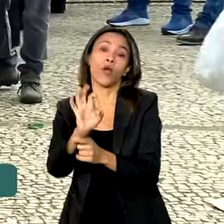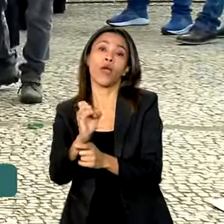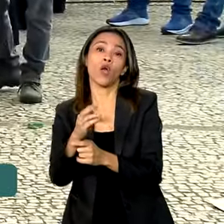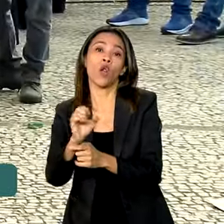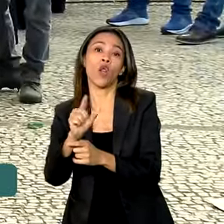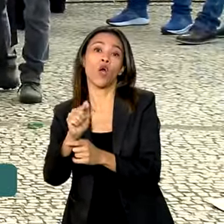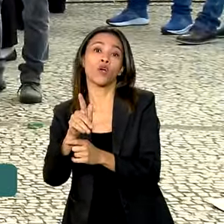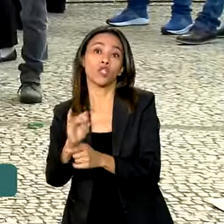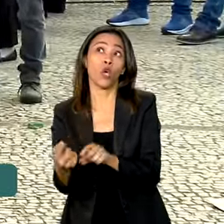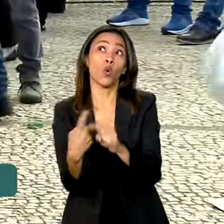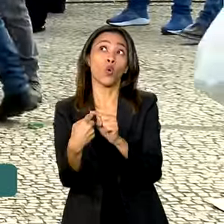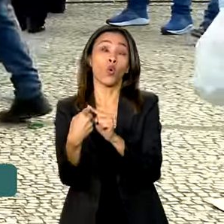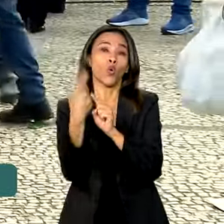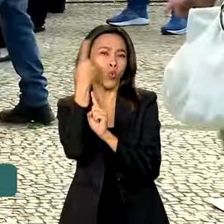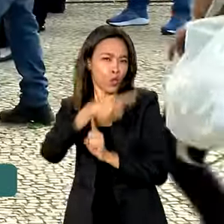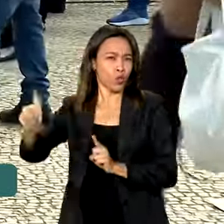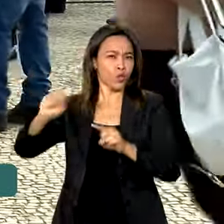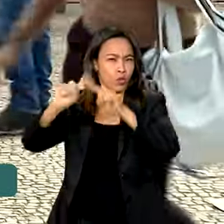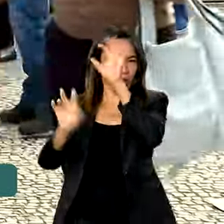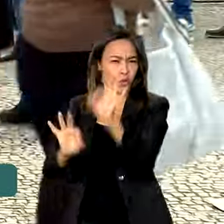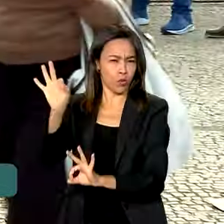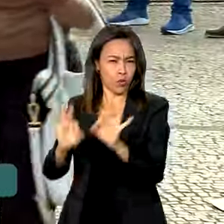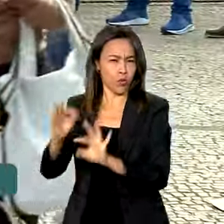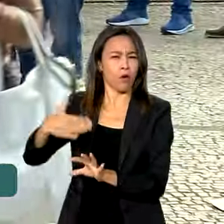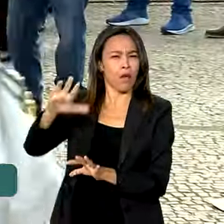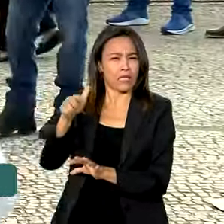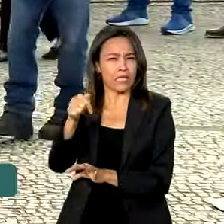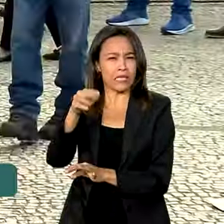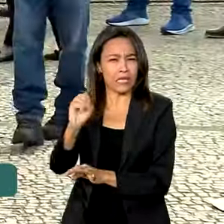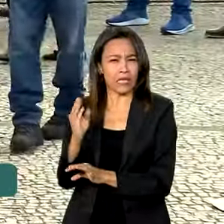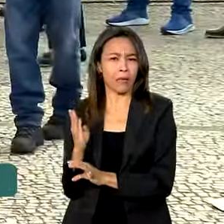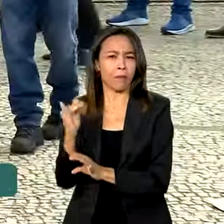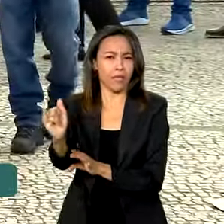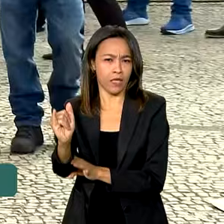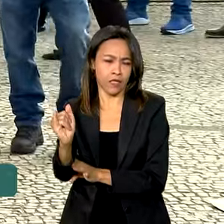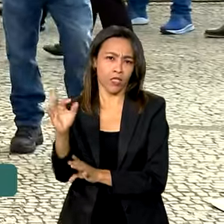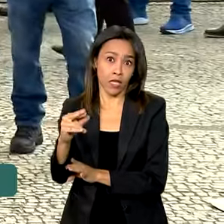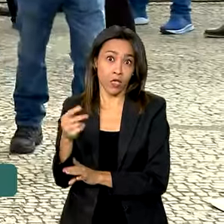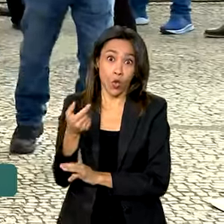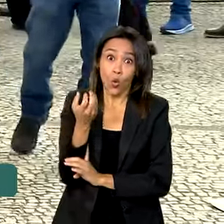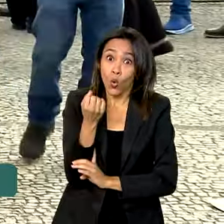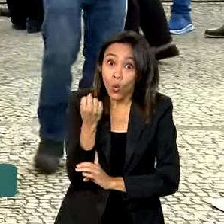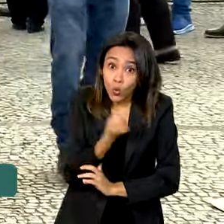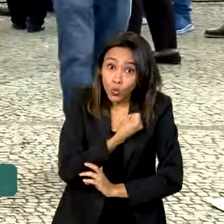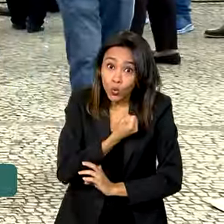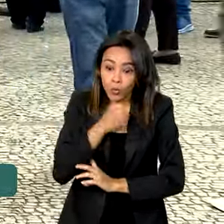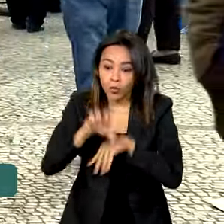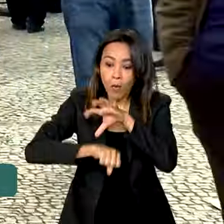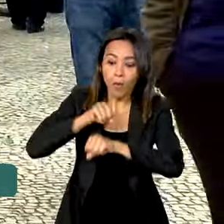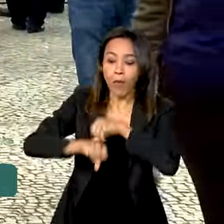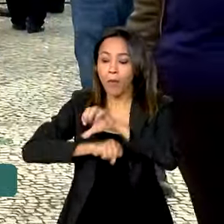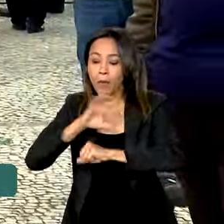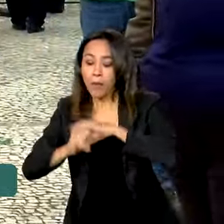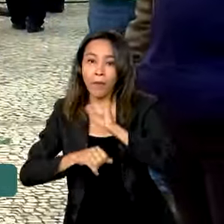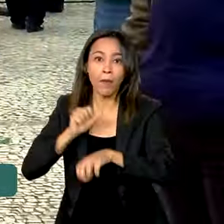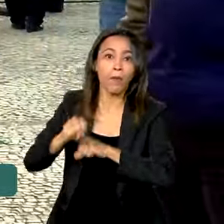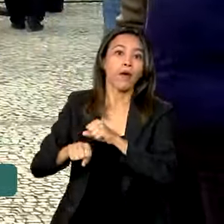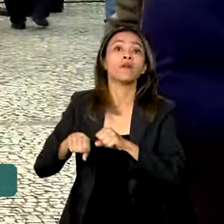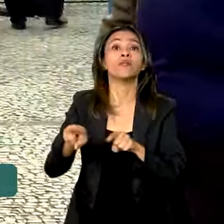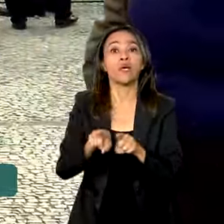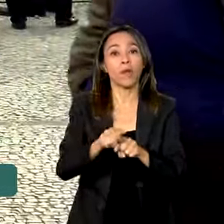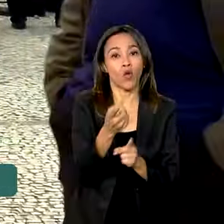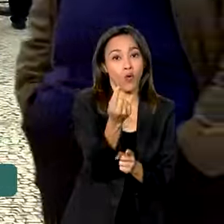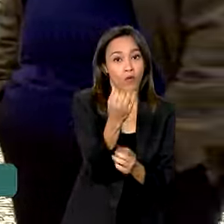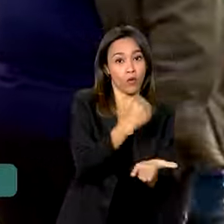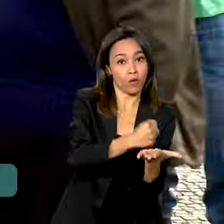70 bilhões de reais em crédito. O número de operações cresceu 28% e o valor contratado